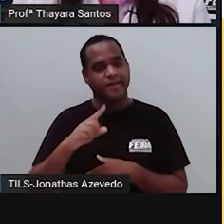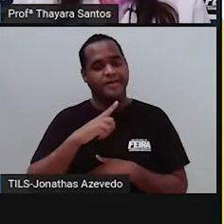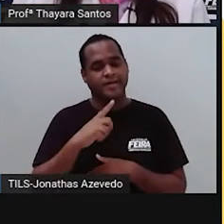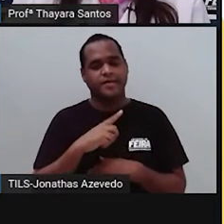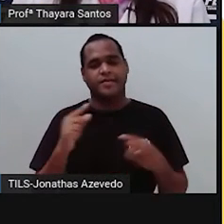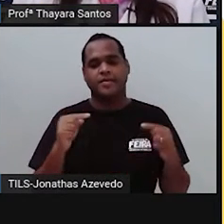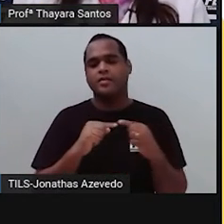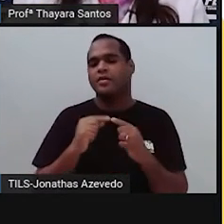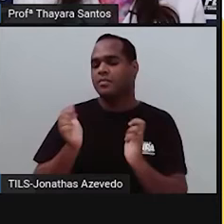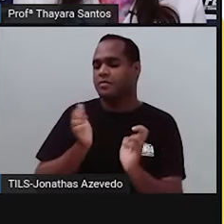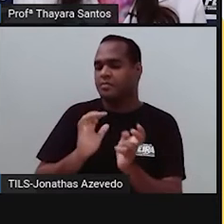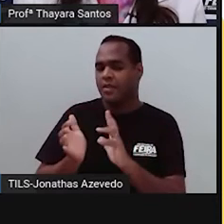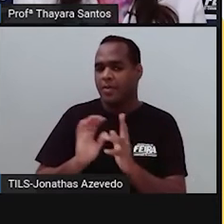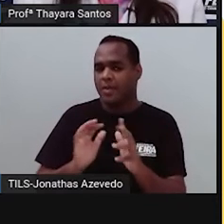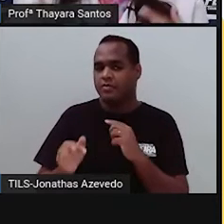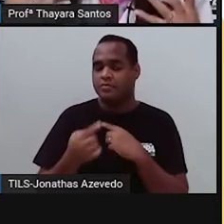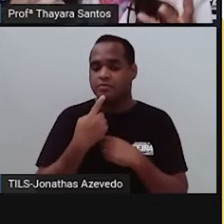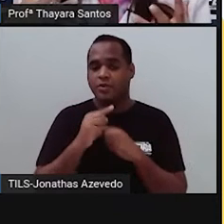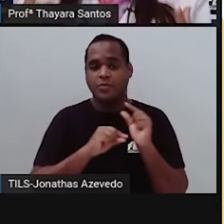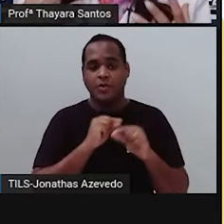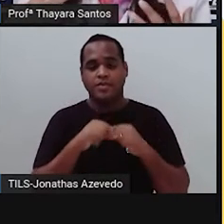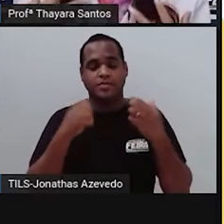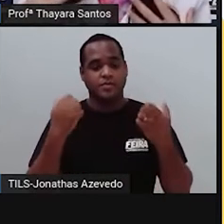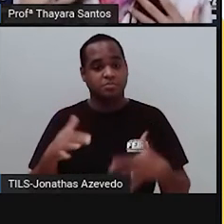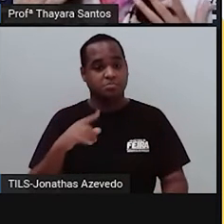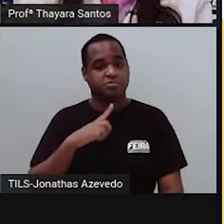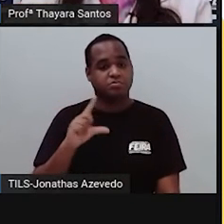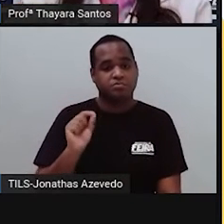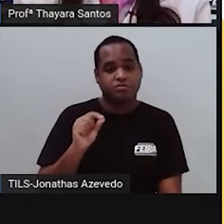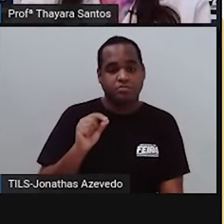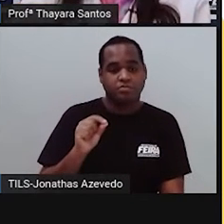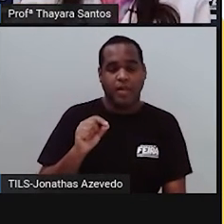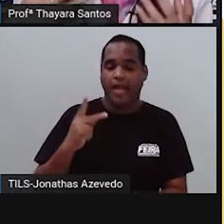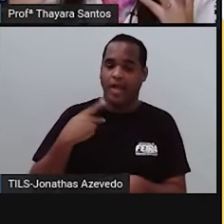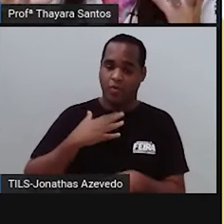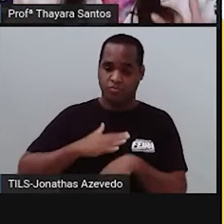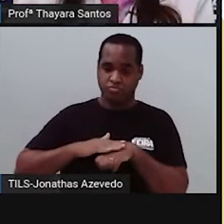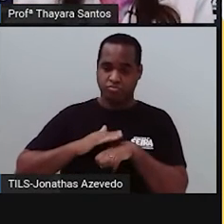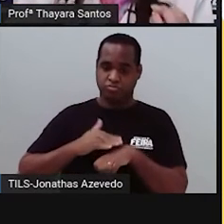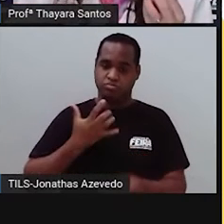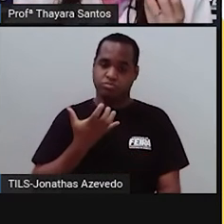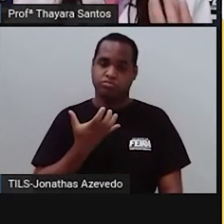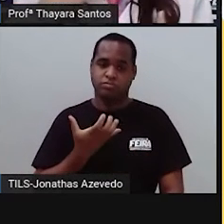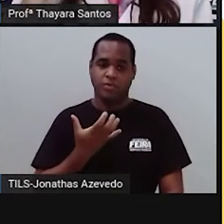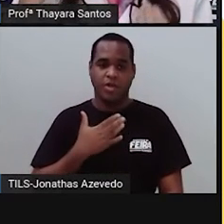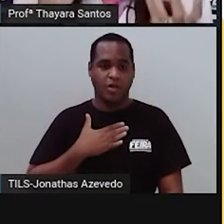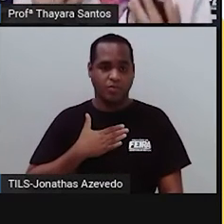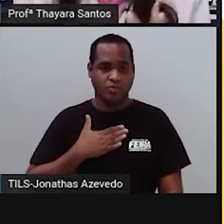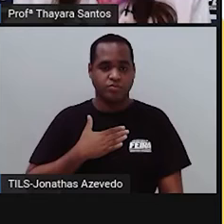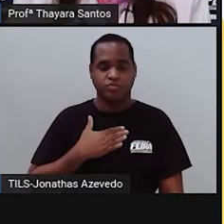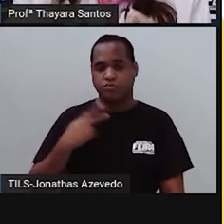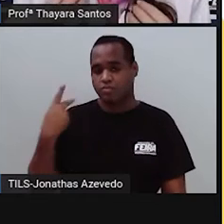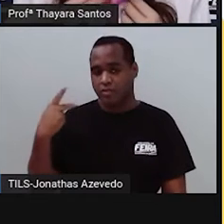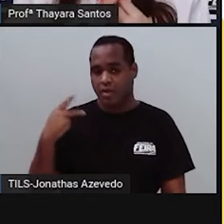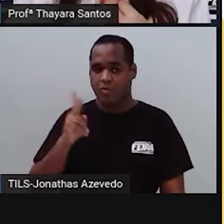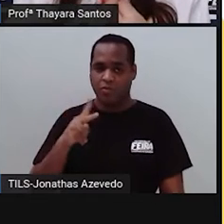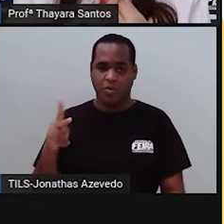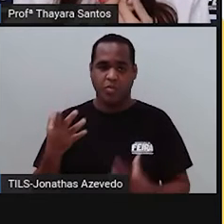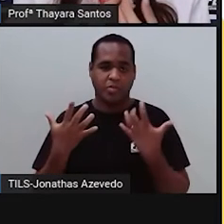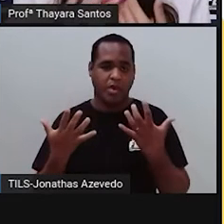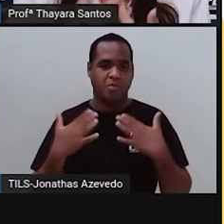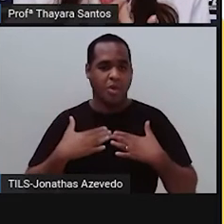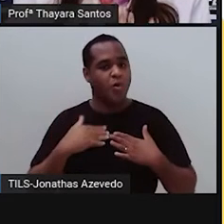mexendo as minhas mãos aqui porque eu estou, sou eu que estou controlando. Eu que quero fazer isso. Eu que quero mexer minhas mãos. Então,